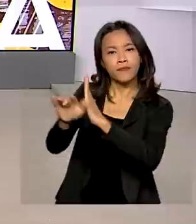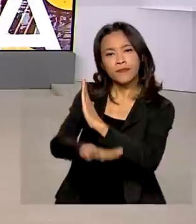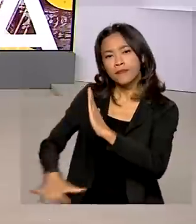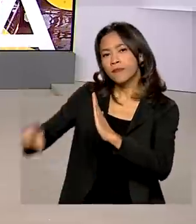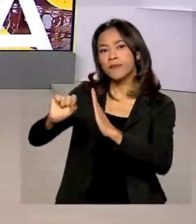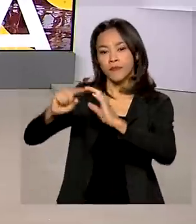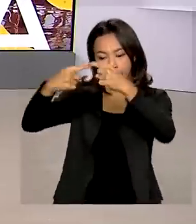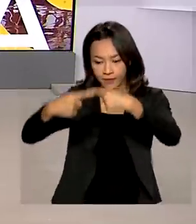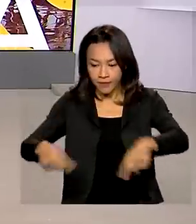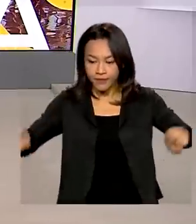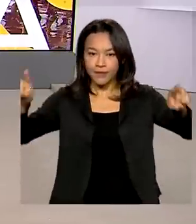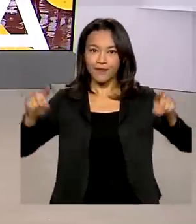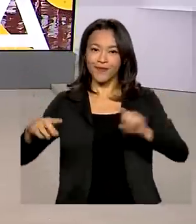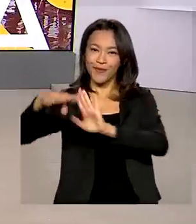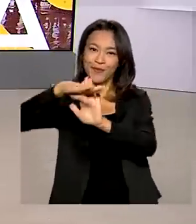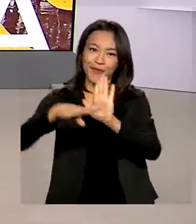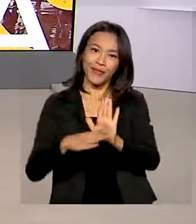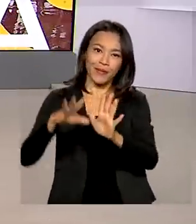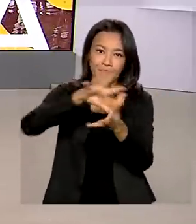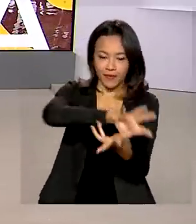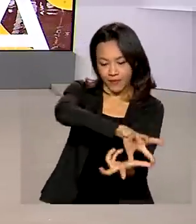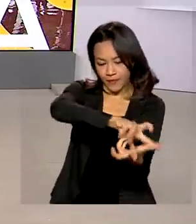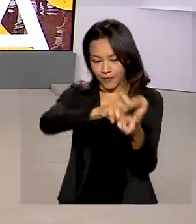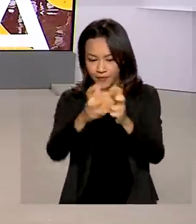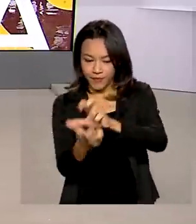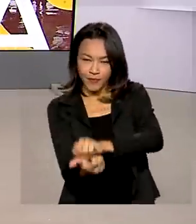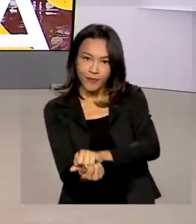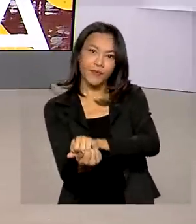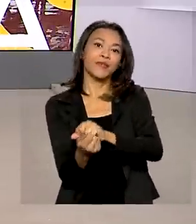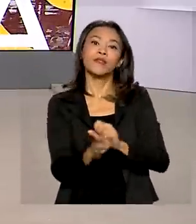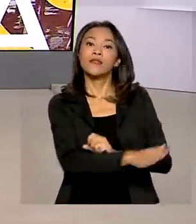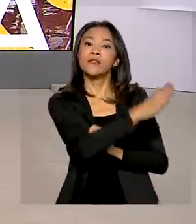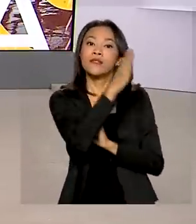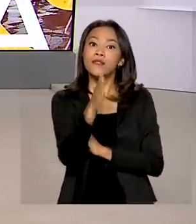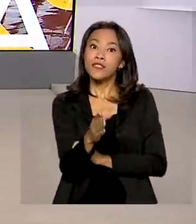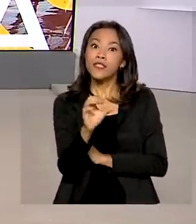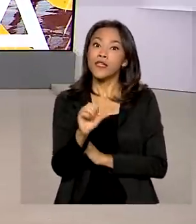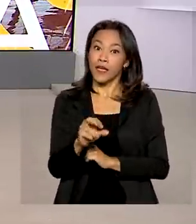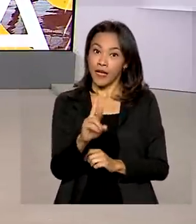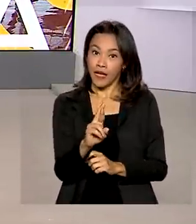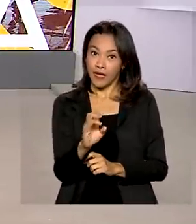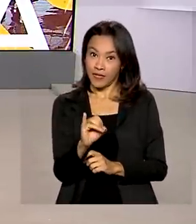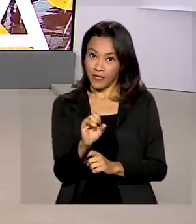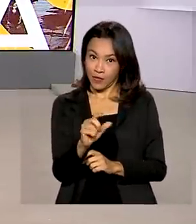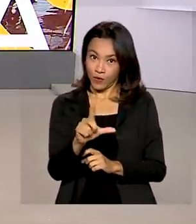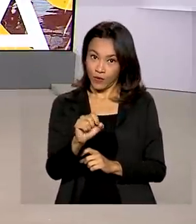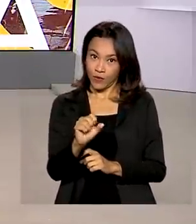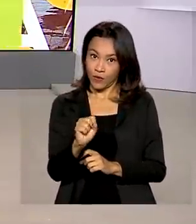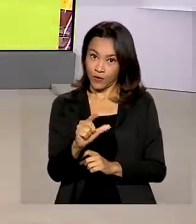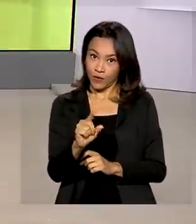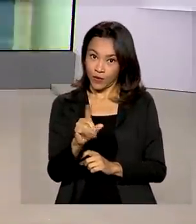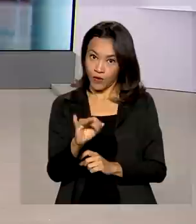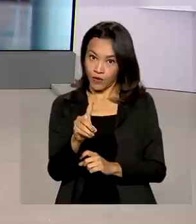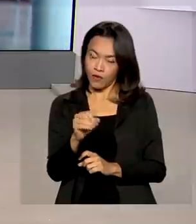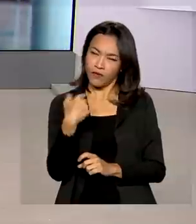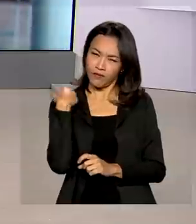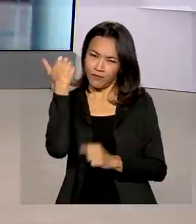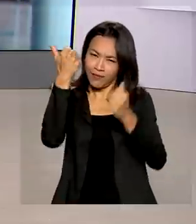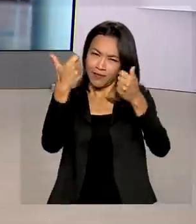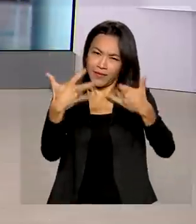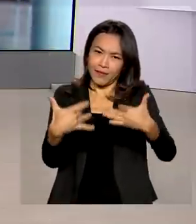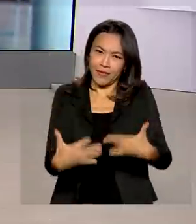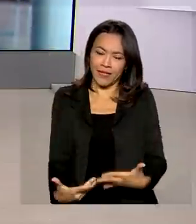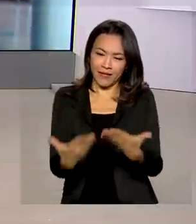lançamento do programa Recicla Mais e do Plano Nacional de Resíduos Sólidos. Vamos saber mais detalhes sobre esse assunto